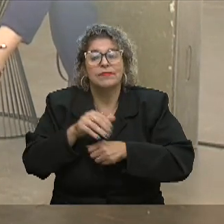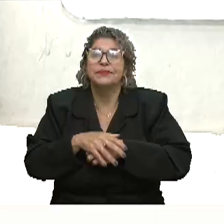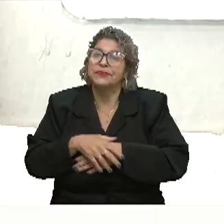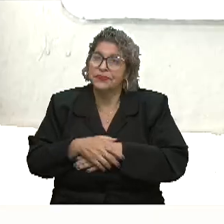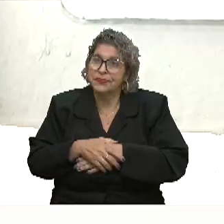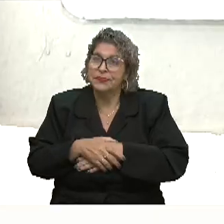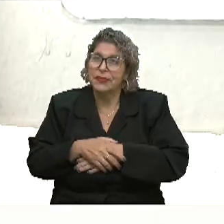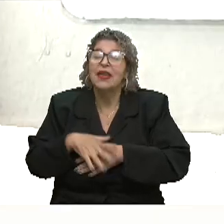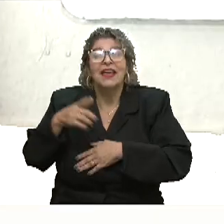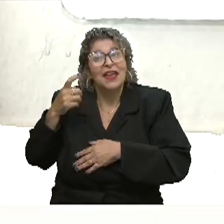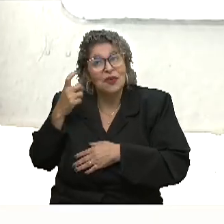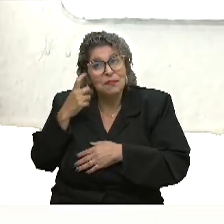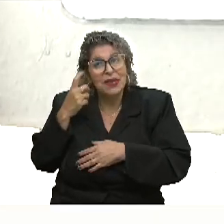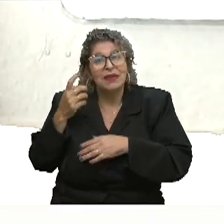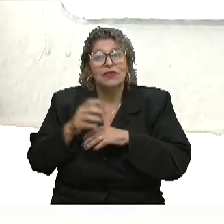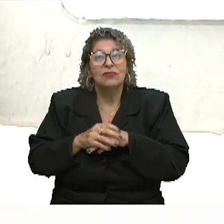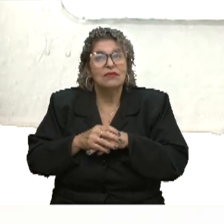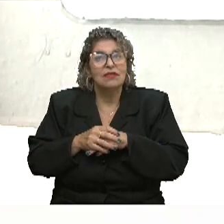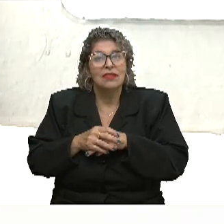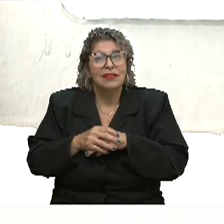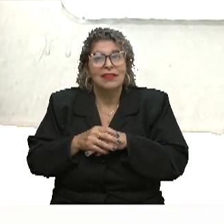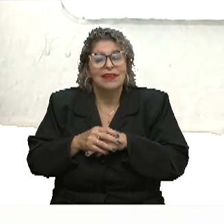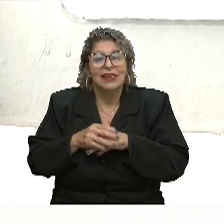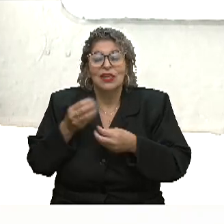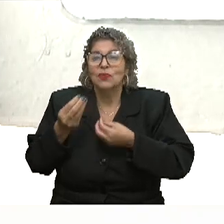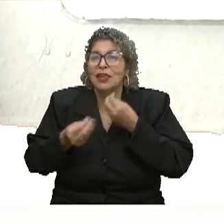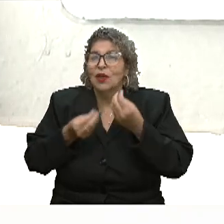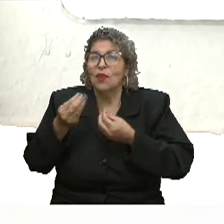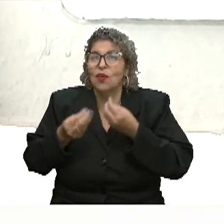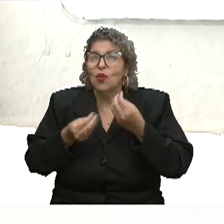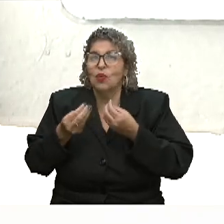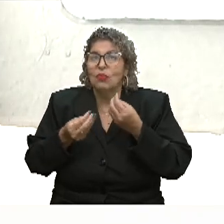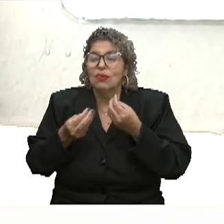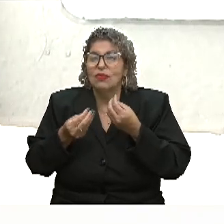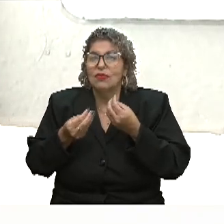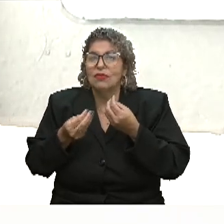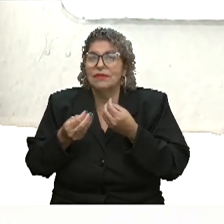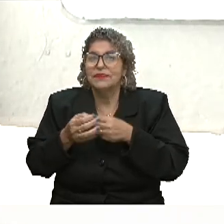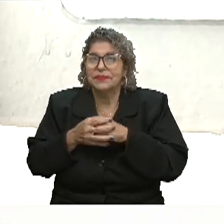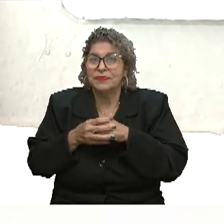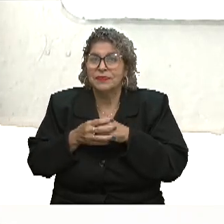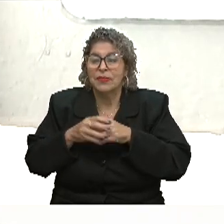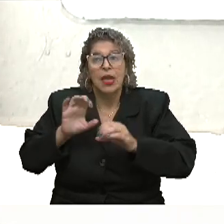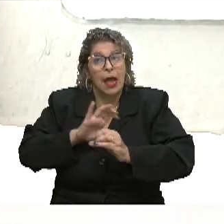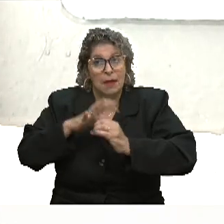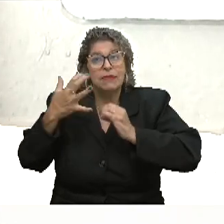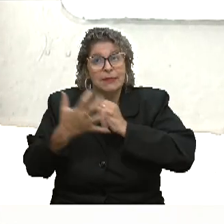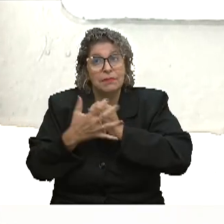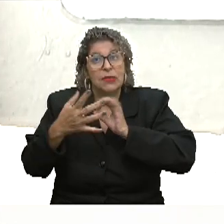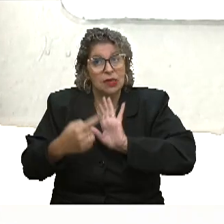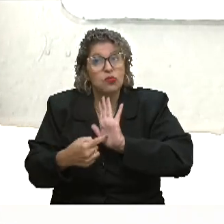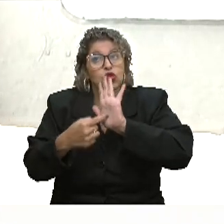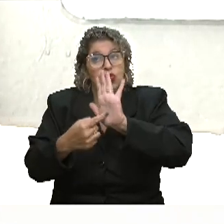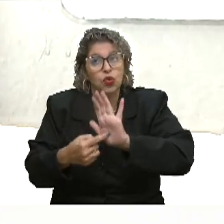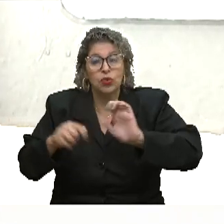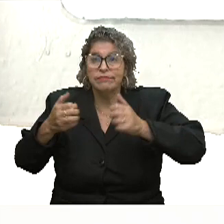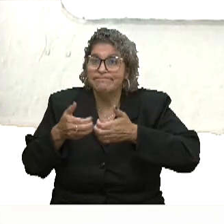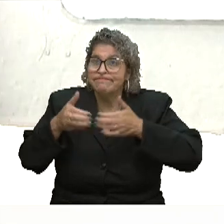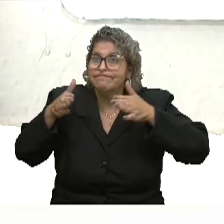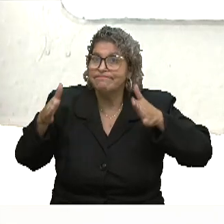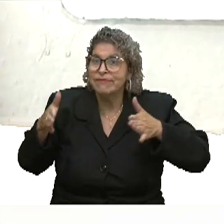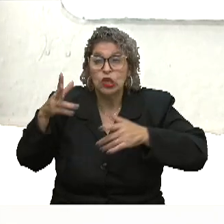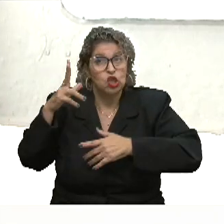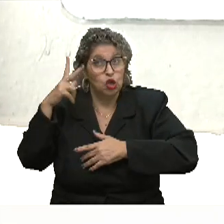Eu acho que, primeiramente, a gente não tem como desconsiderar tudo que a pandemia acabou revelando para a gente sobre a